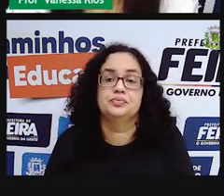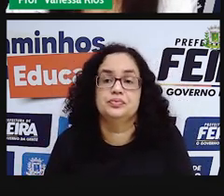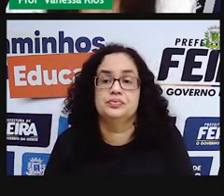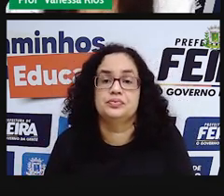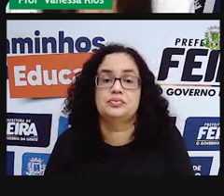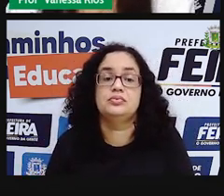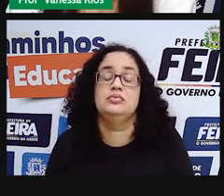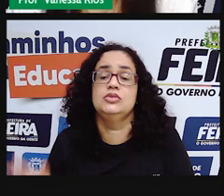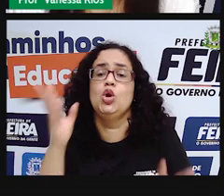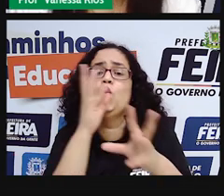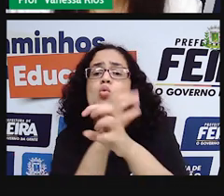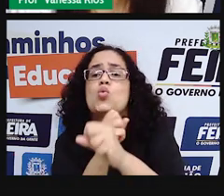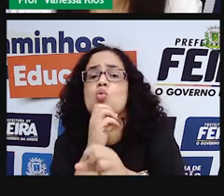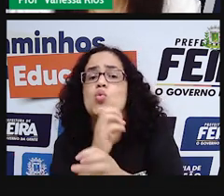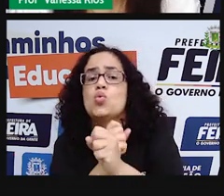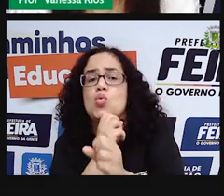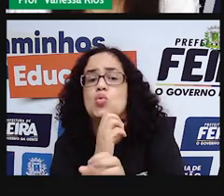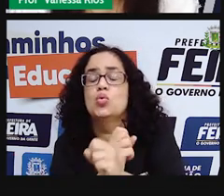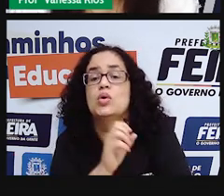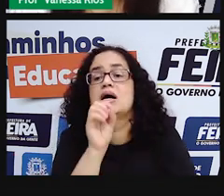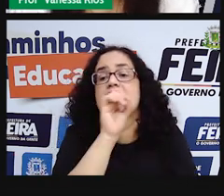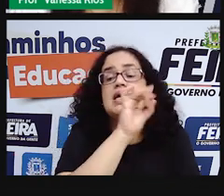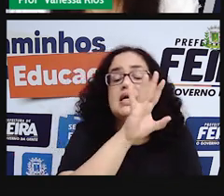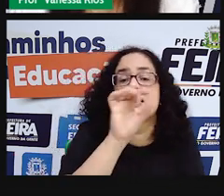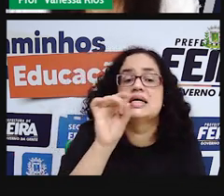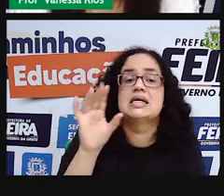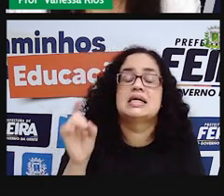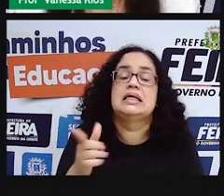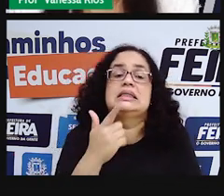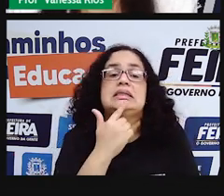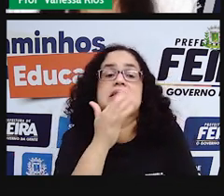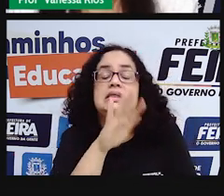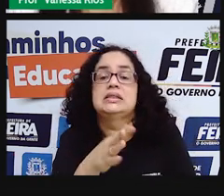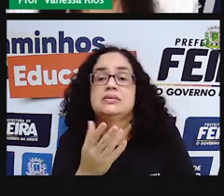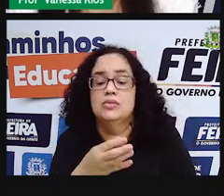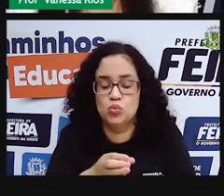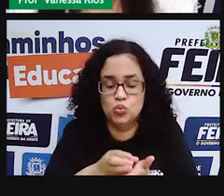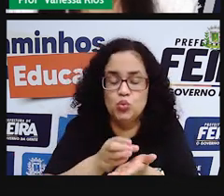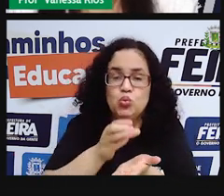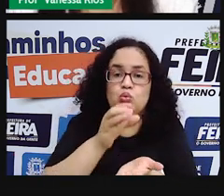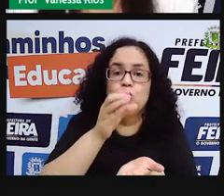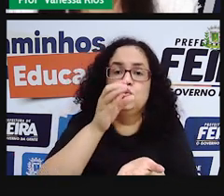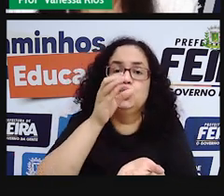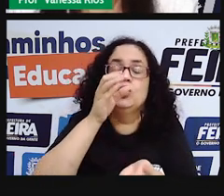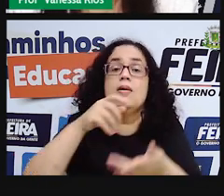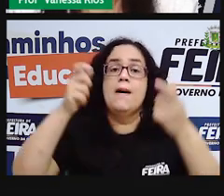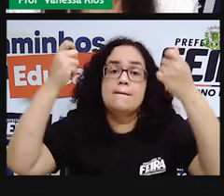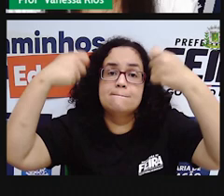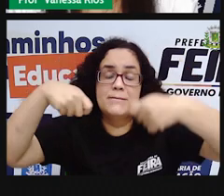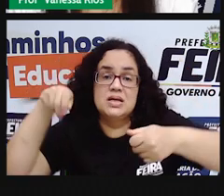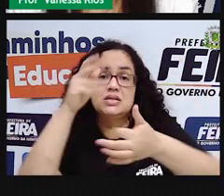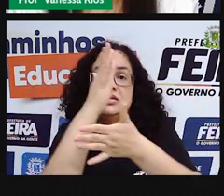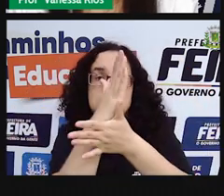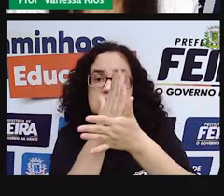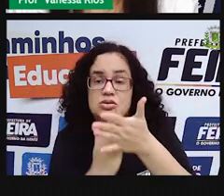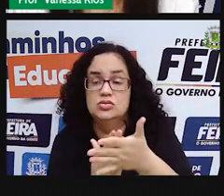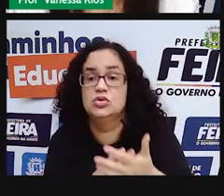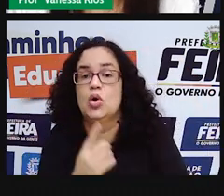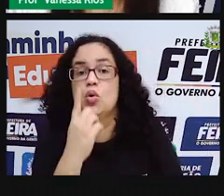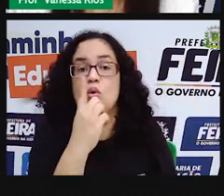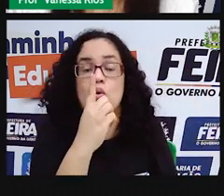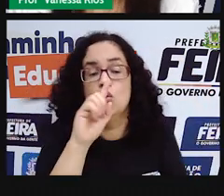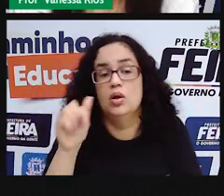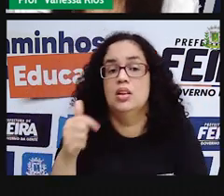Quantos aí, ó, cada criança vai conseguir beber? Então, a gente precisa dividir aí esse um litro e meio entre